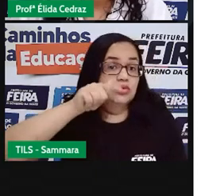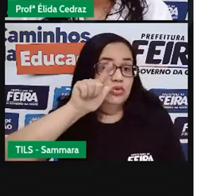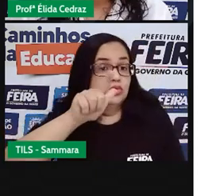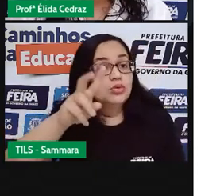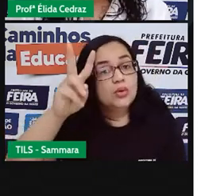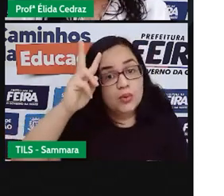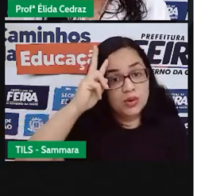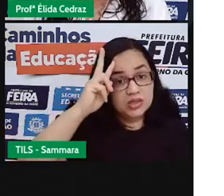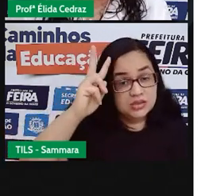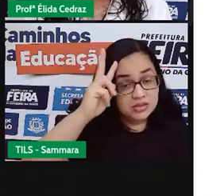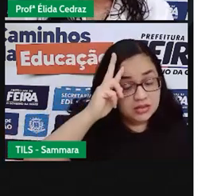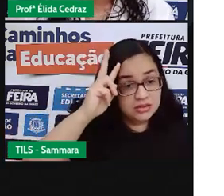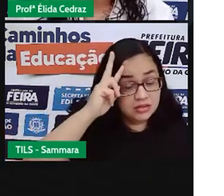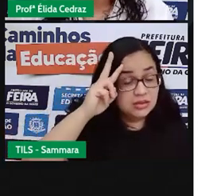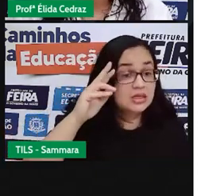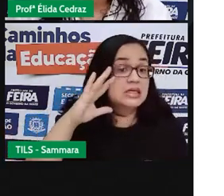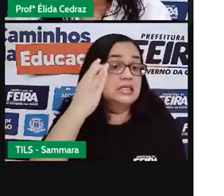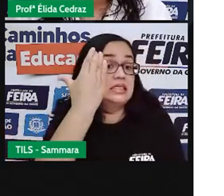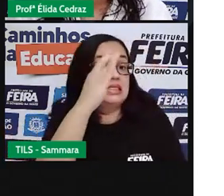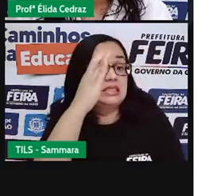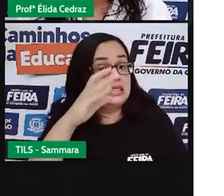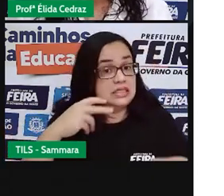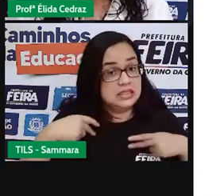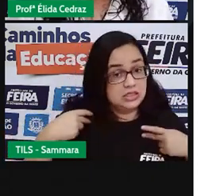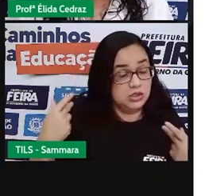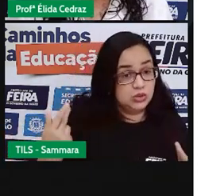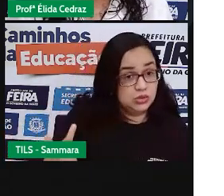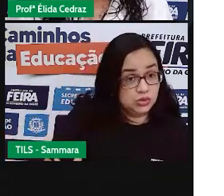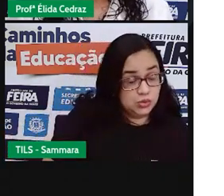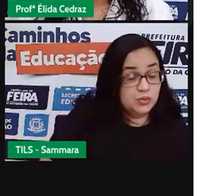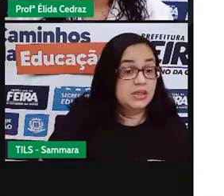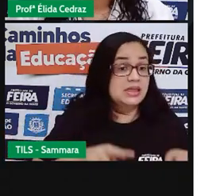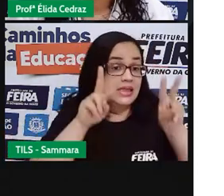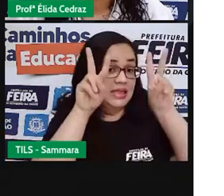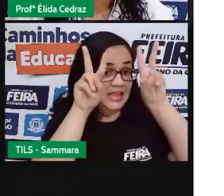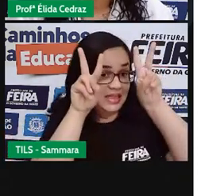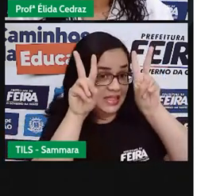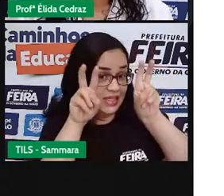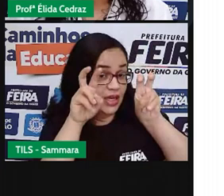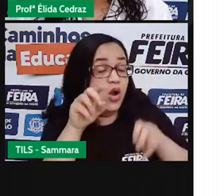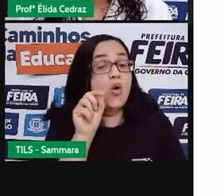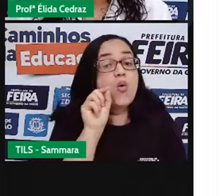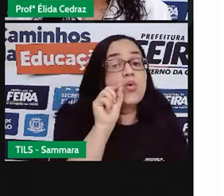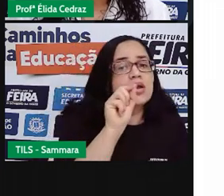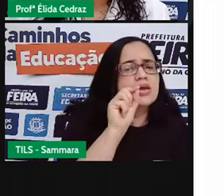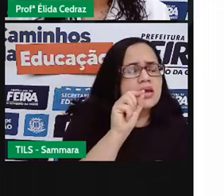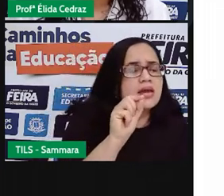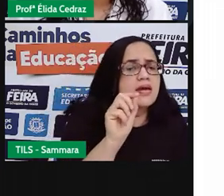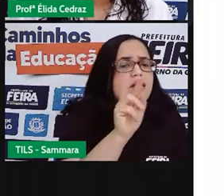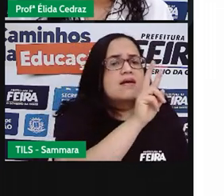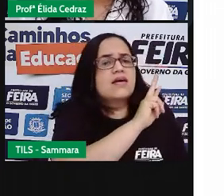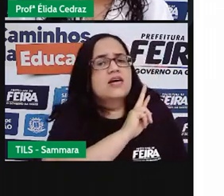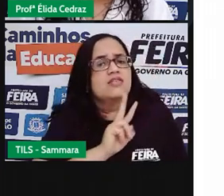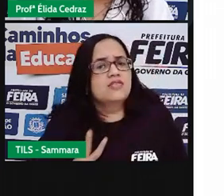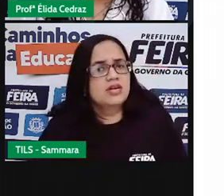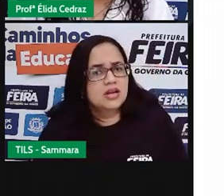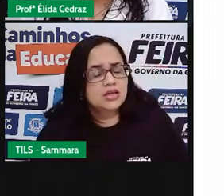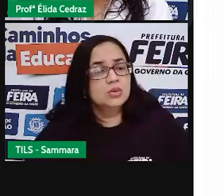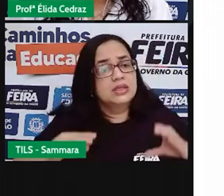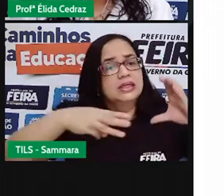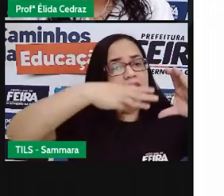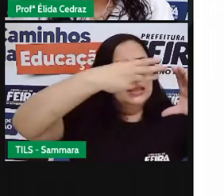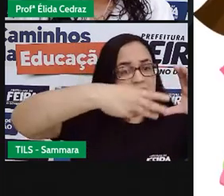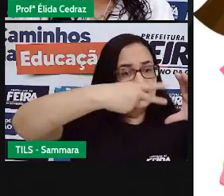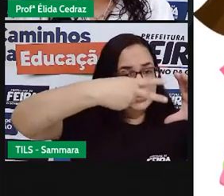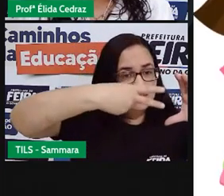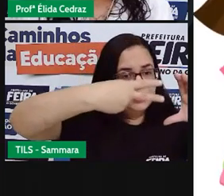-feira. A área de Ciências Humanas, que é tema Função do Vereador e da Câmara de Vereadores.